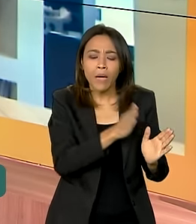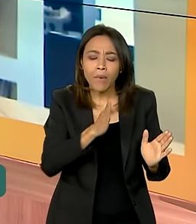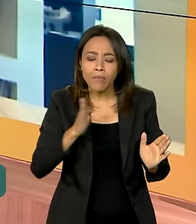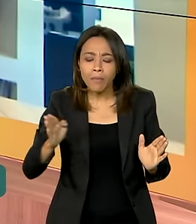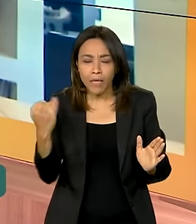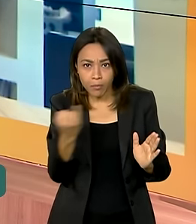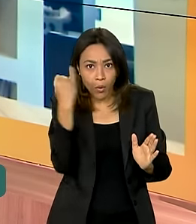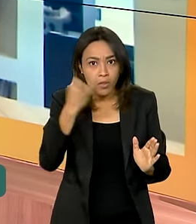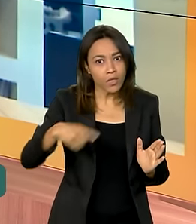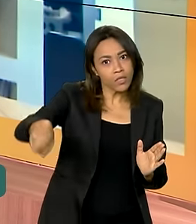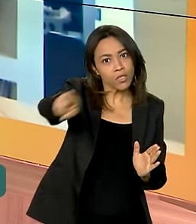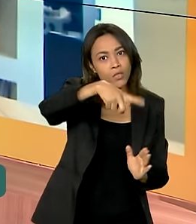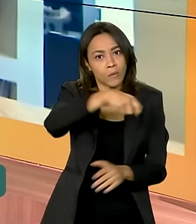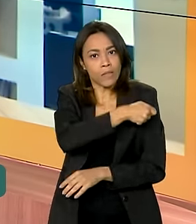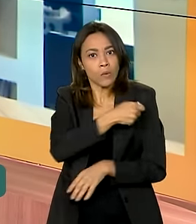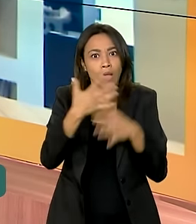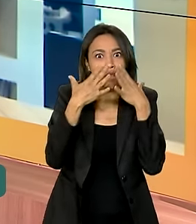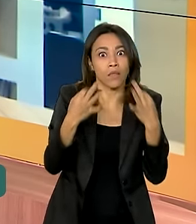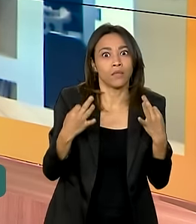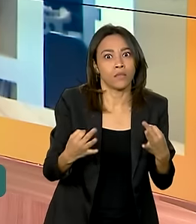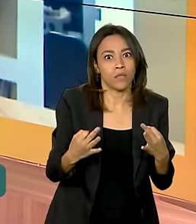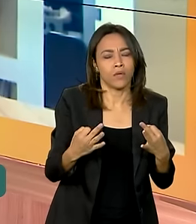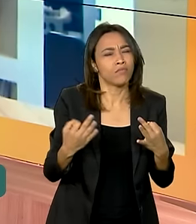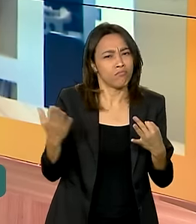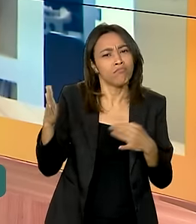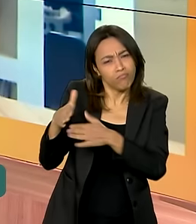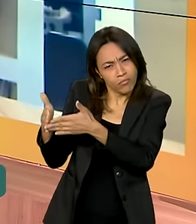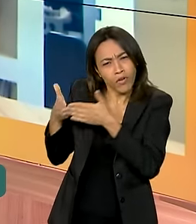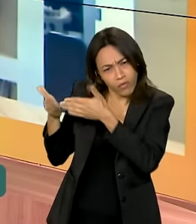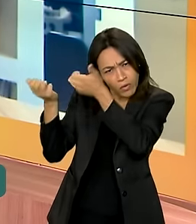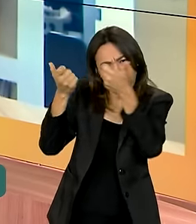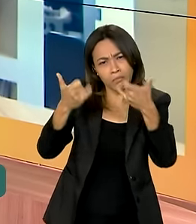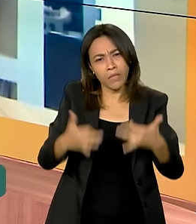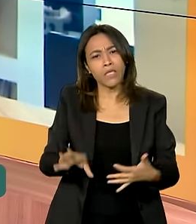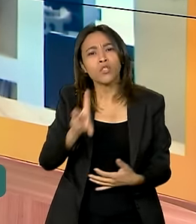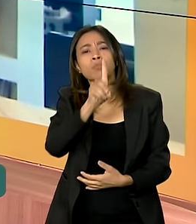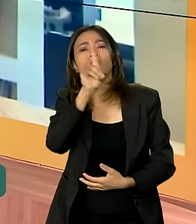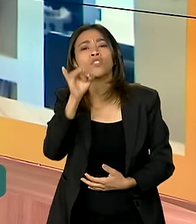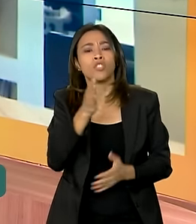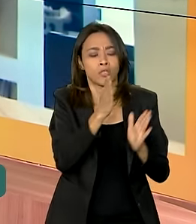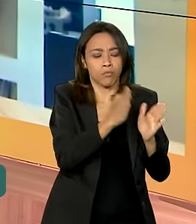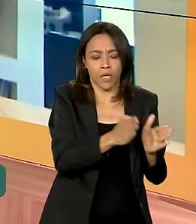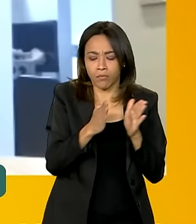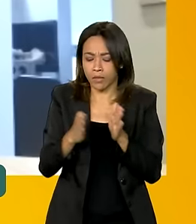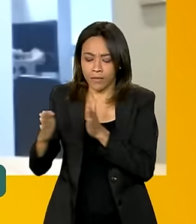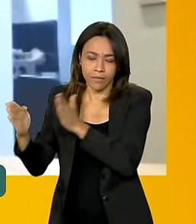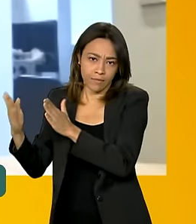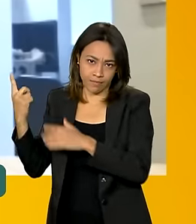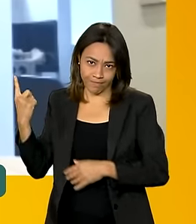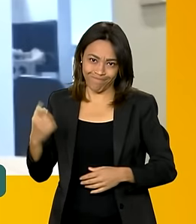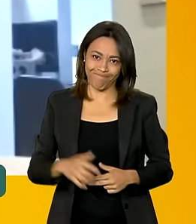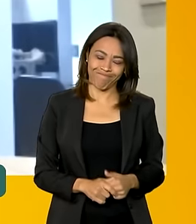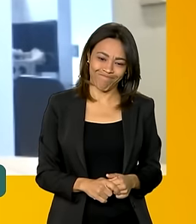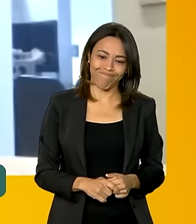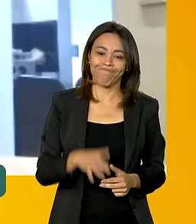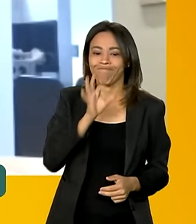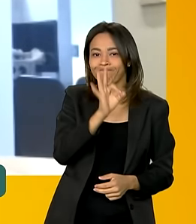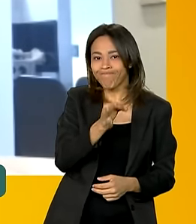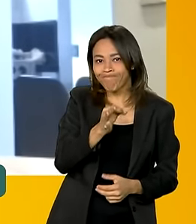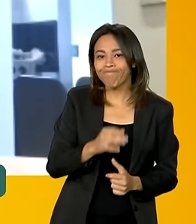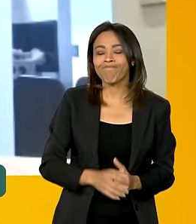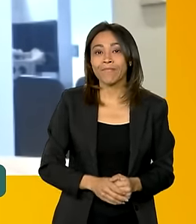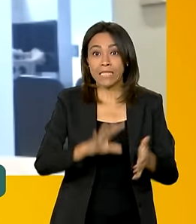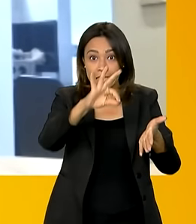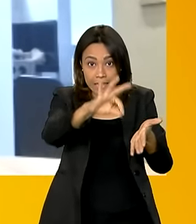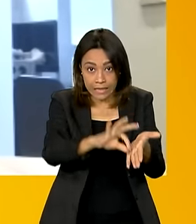precisam ficar atentos. Explica para a gente um pouco sobre essas datas, coordenadora. É isso mesmo. A